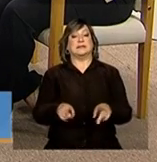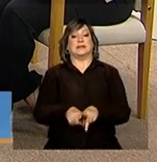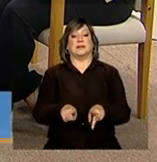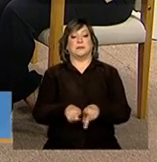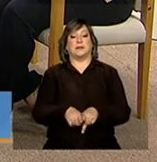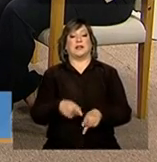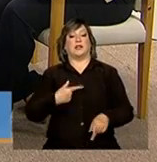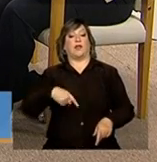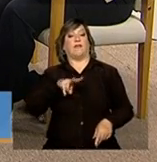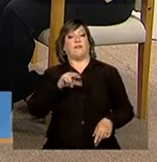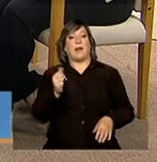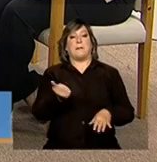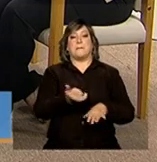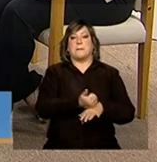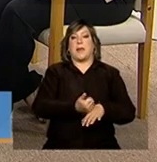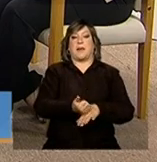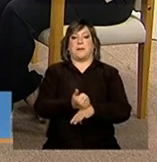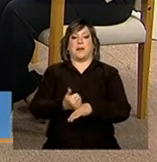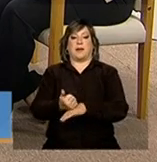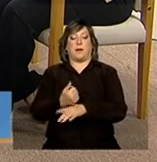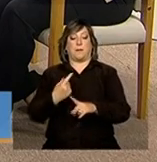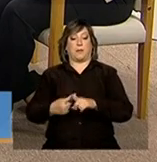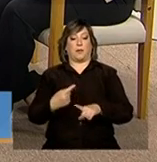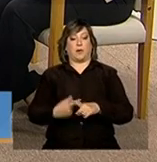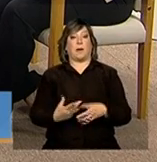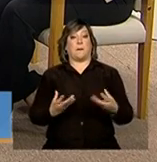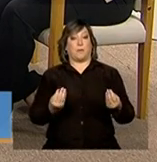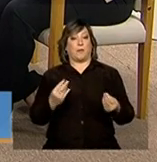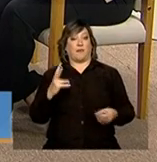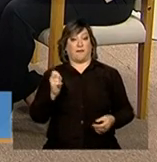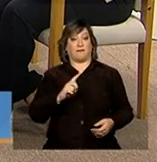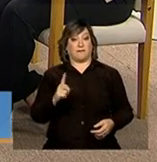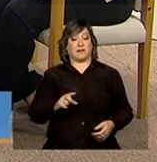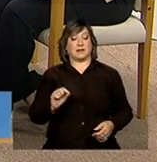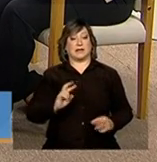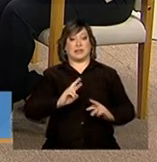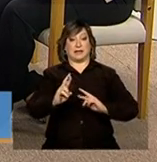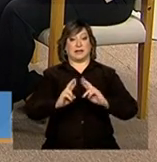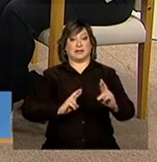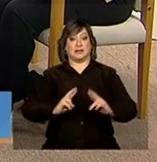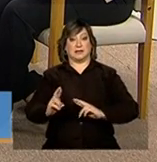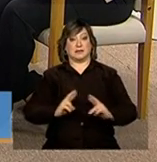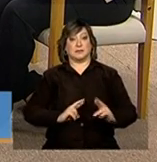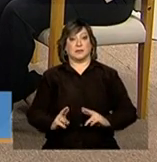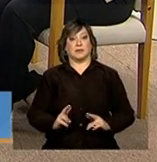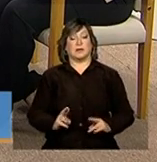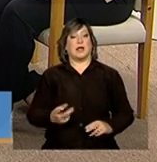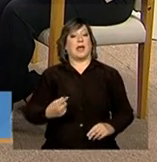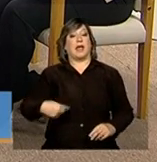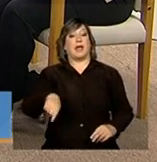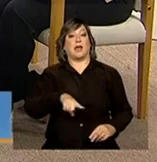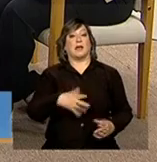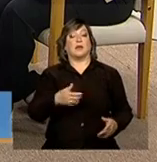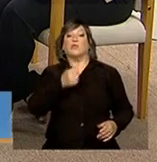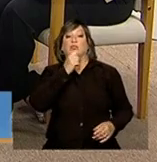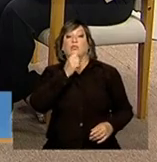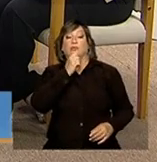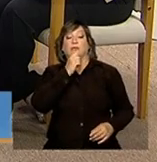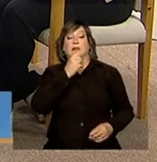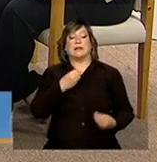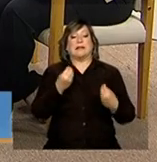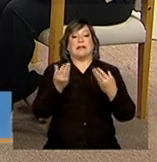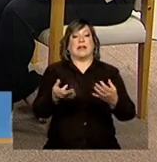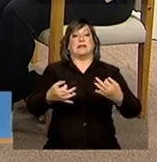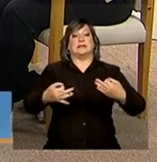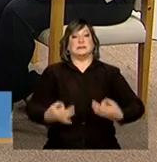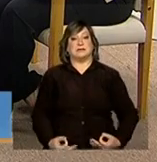aperfeiçoando, porque muitas vezes as respostas, elas não são dadas corretamente, porque